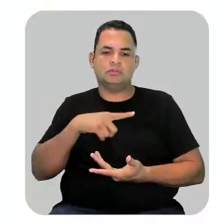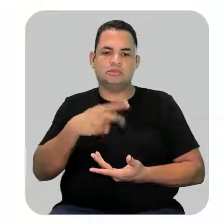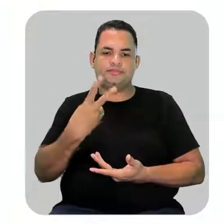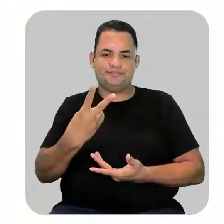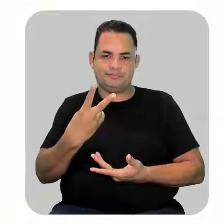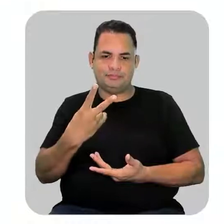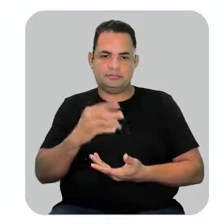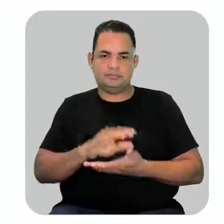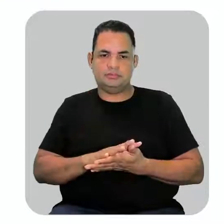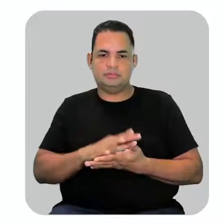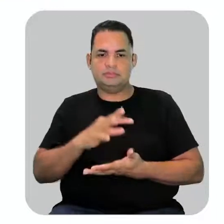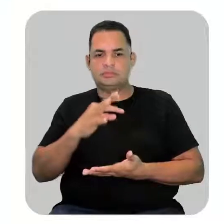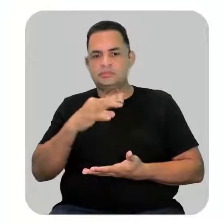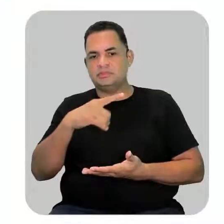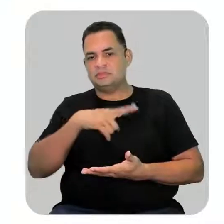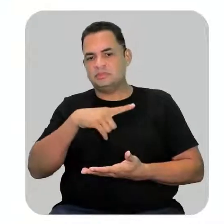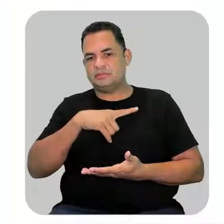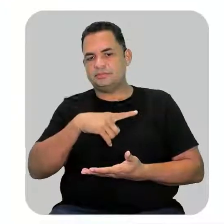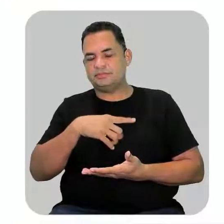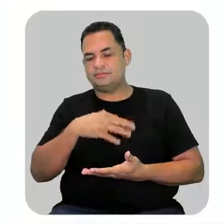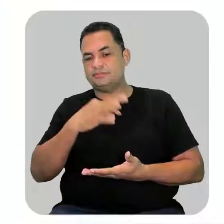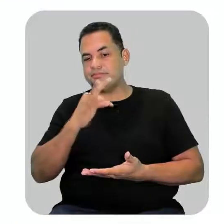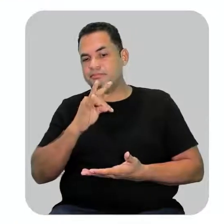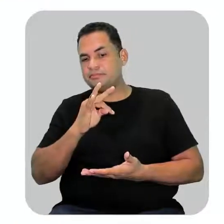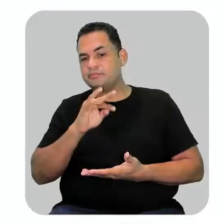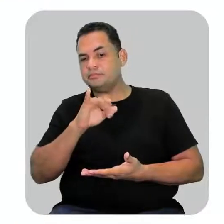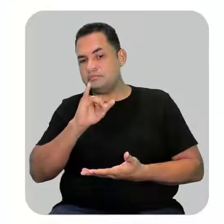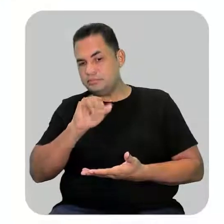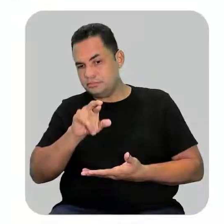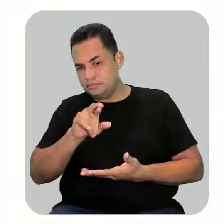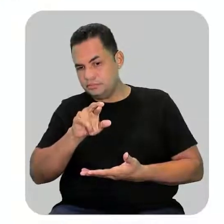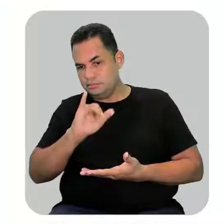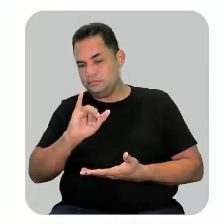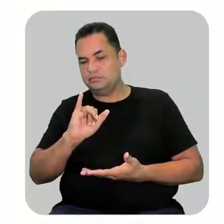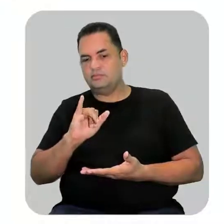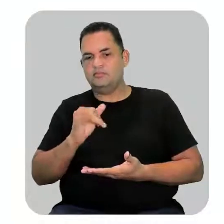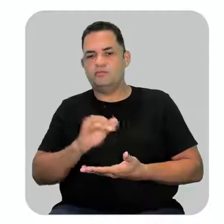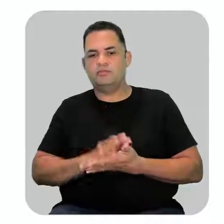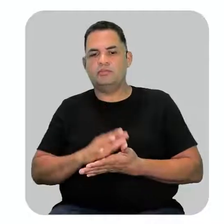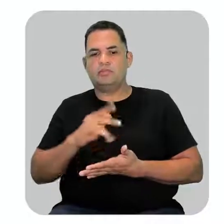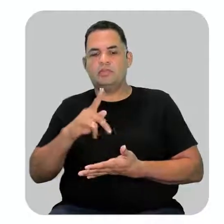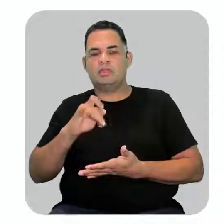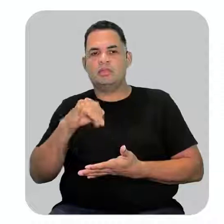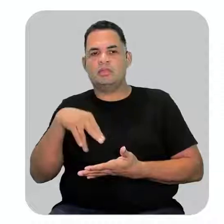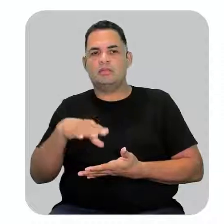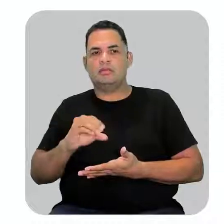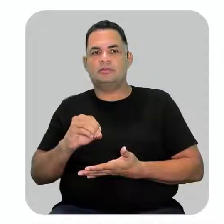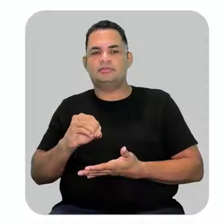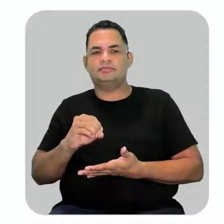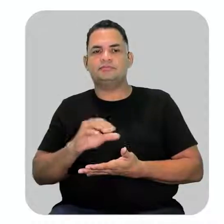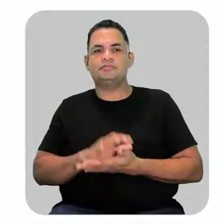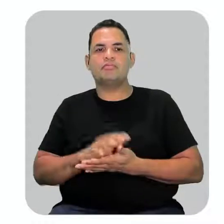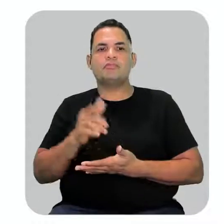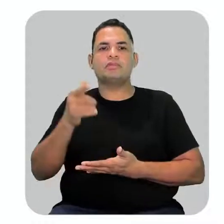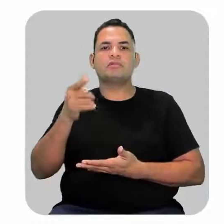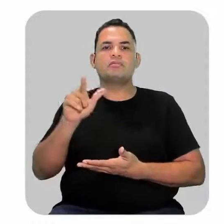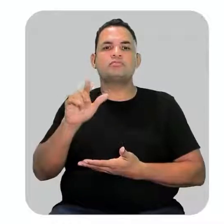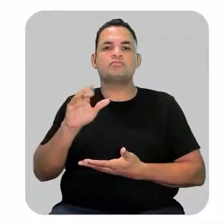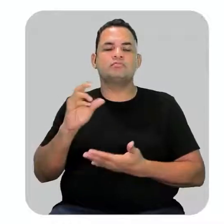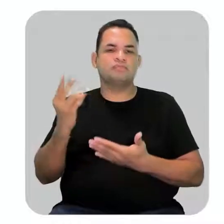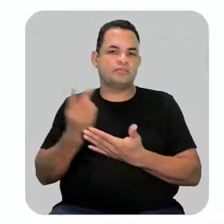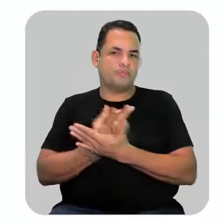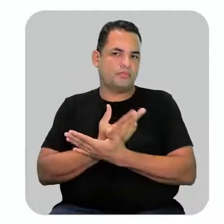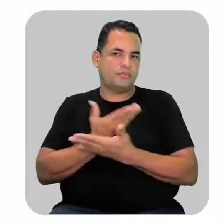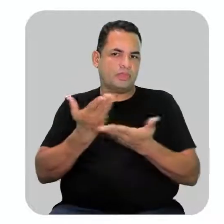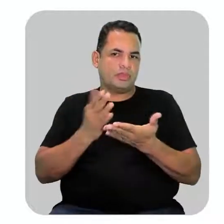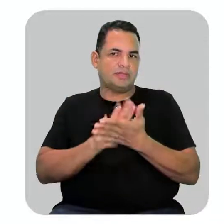caso aqui, como tem 3, eu vou usar trimetil, pentano. Outra situação a ser